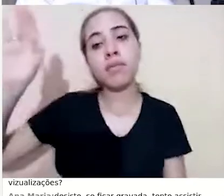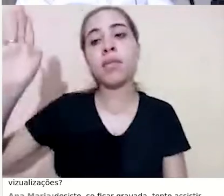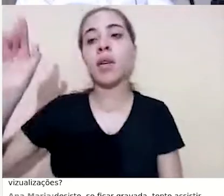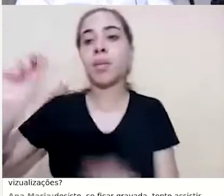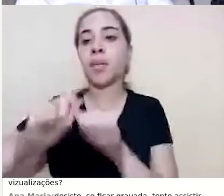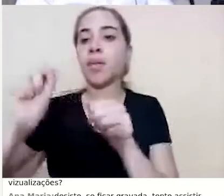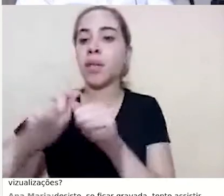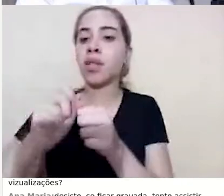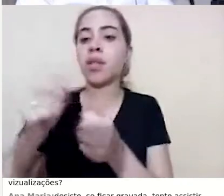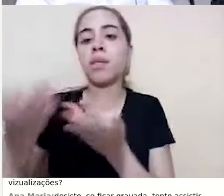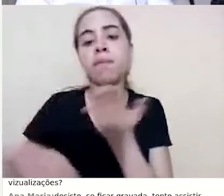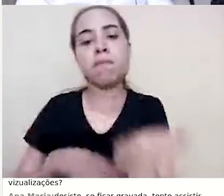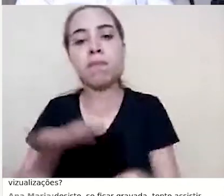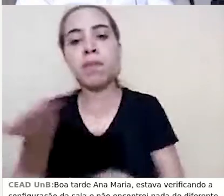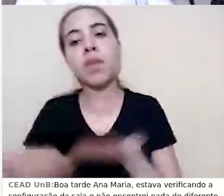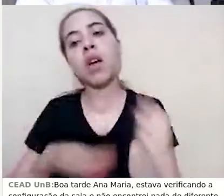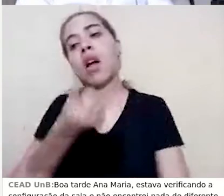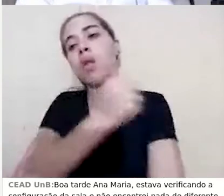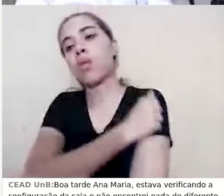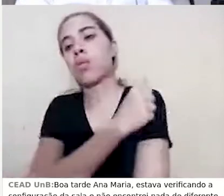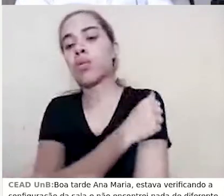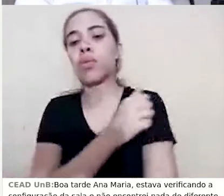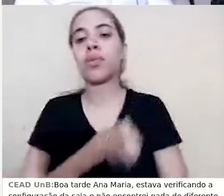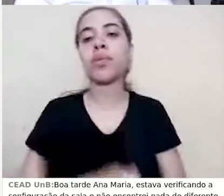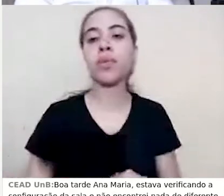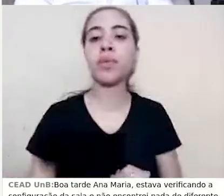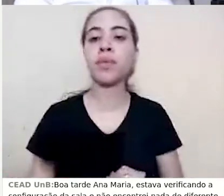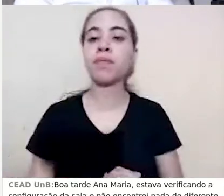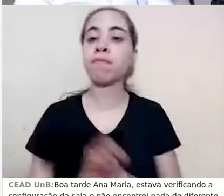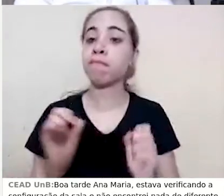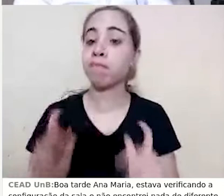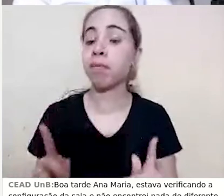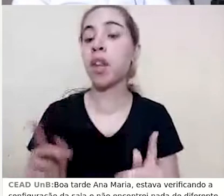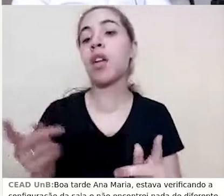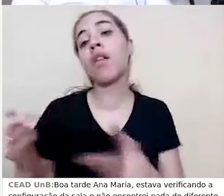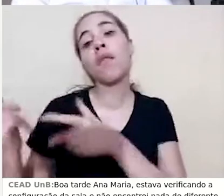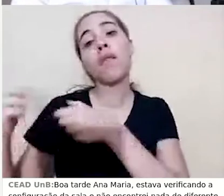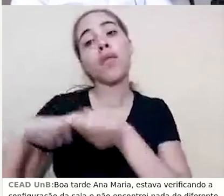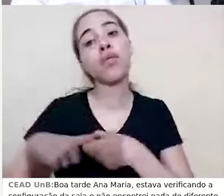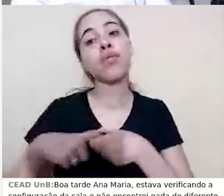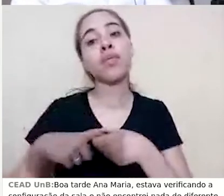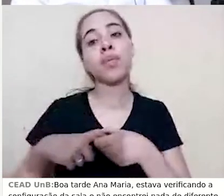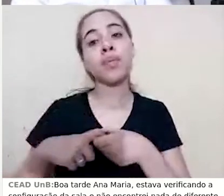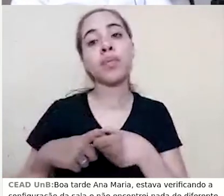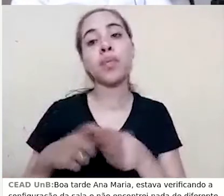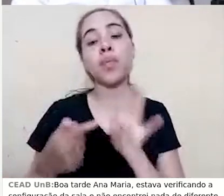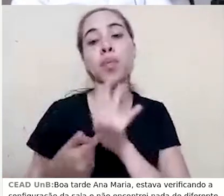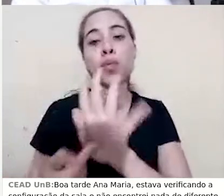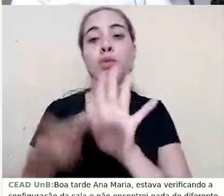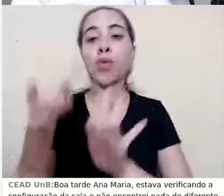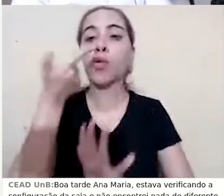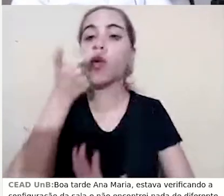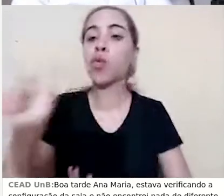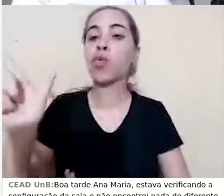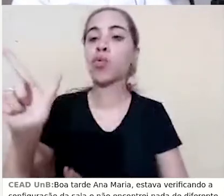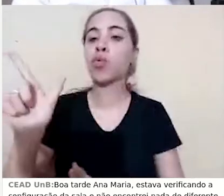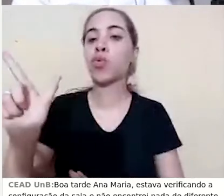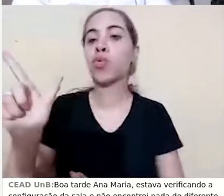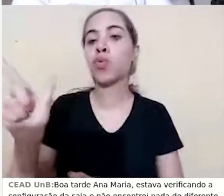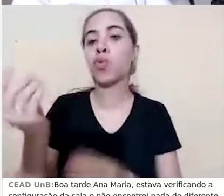acompanhamento do aluno. Eu vou voltar aqui e mostrar outro recurso,